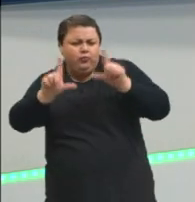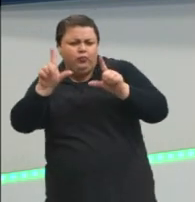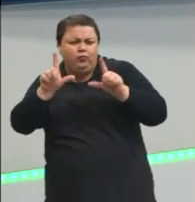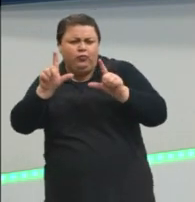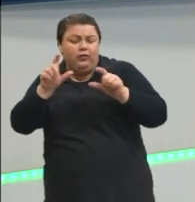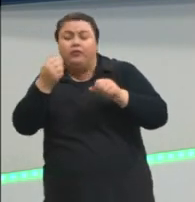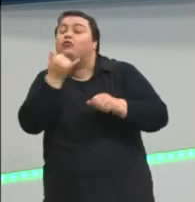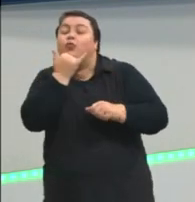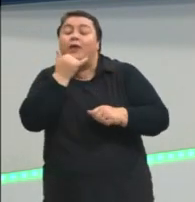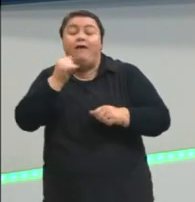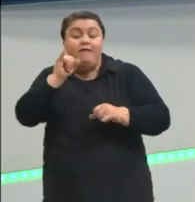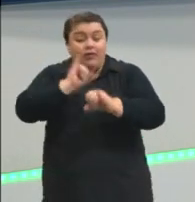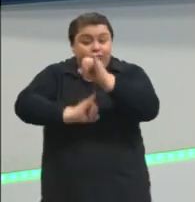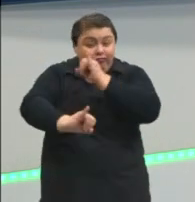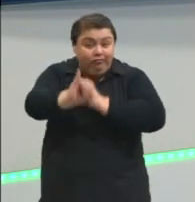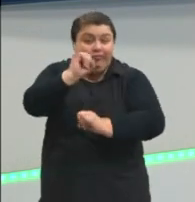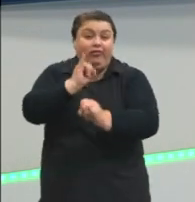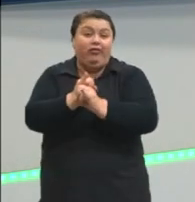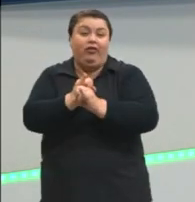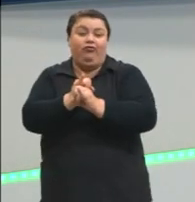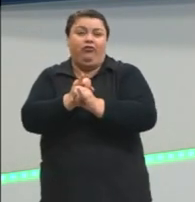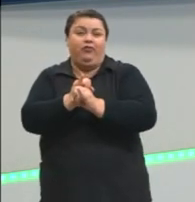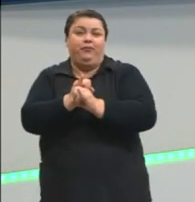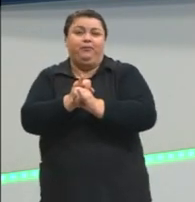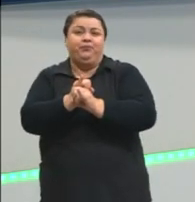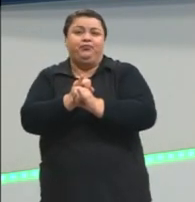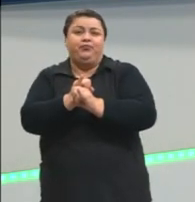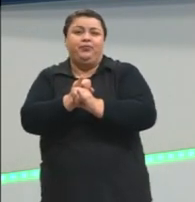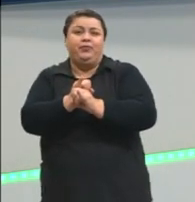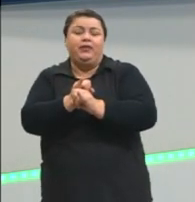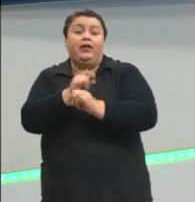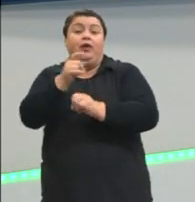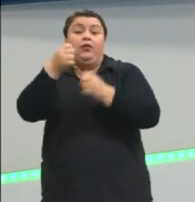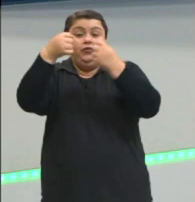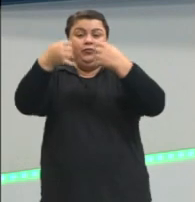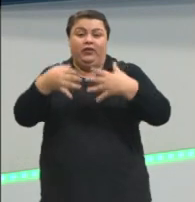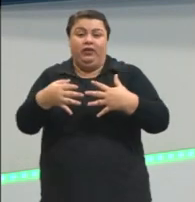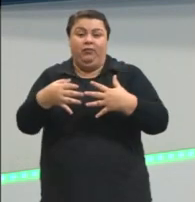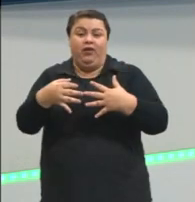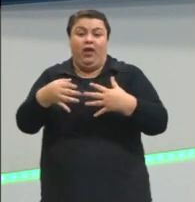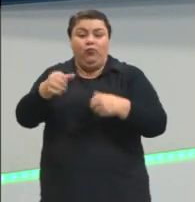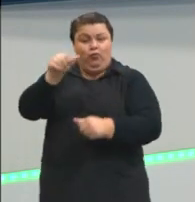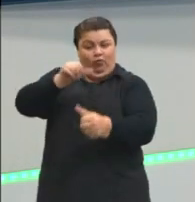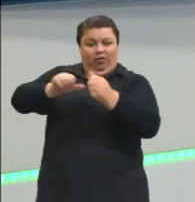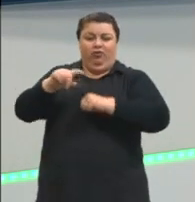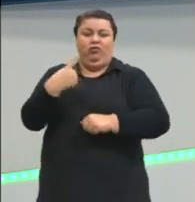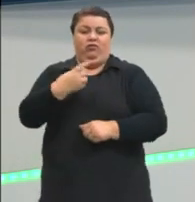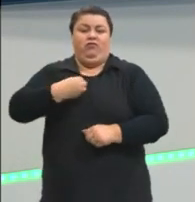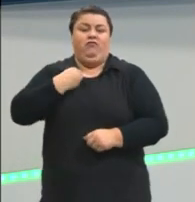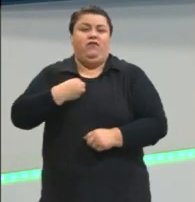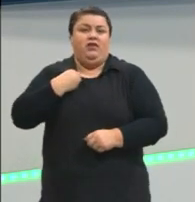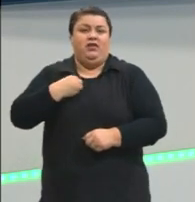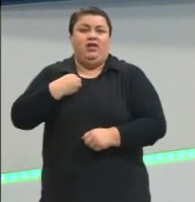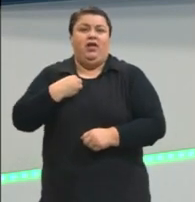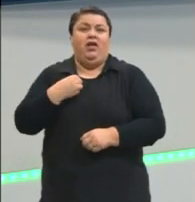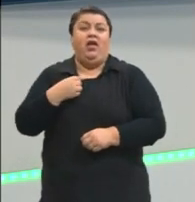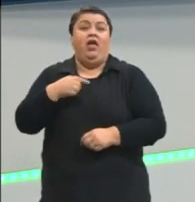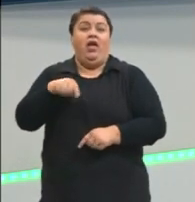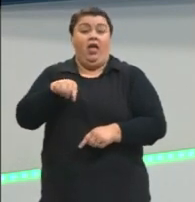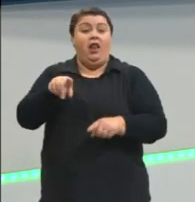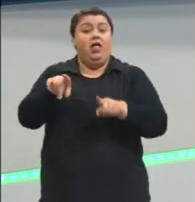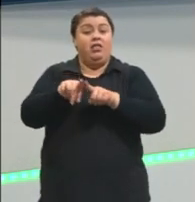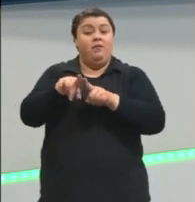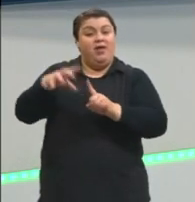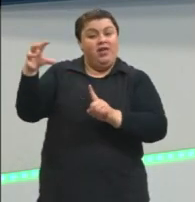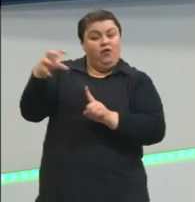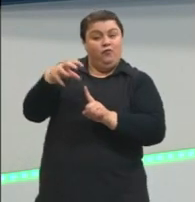A internet que veio aí, dizem, para modificar as nossas vidas, ela modificou também a linguagem